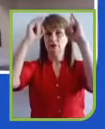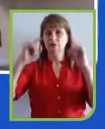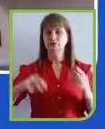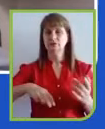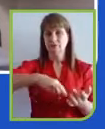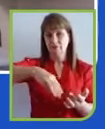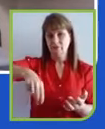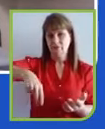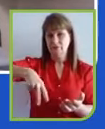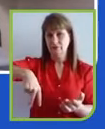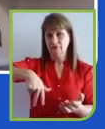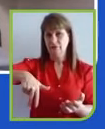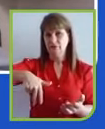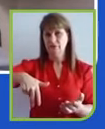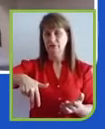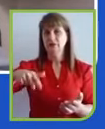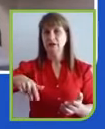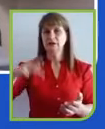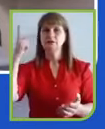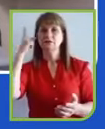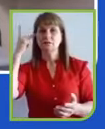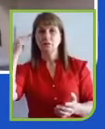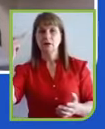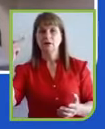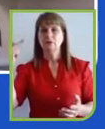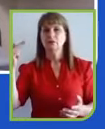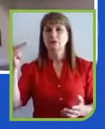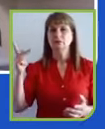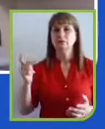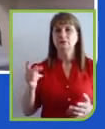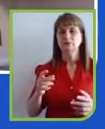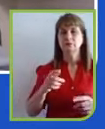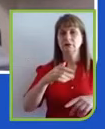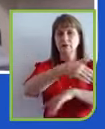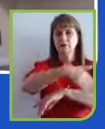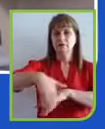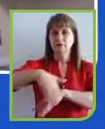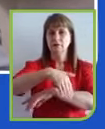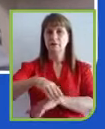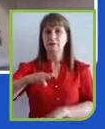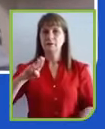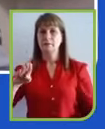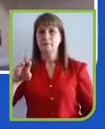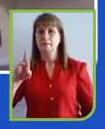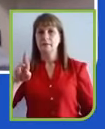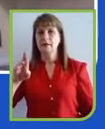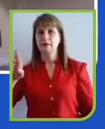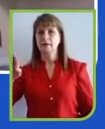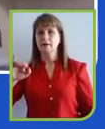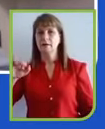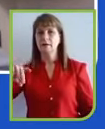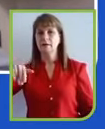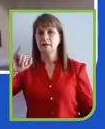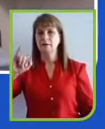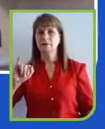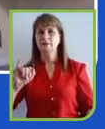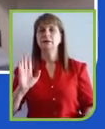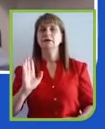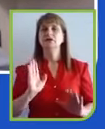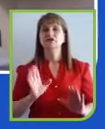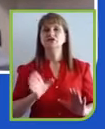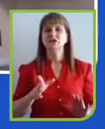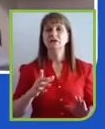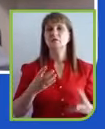Paulo, na Avenida Berrini. E apenas em um dia, e mesmo tendo boa parte do time home-off, nós